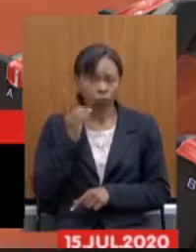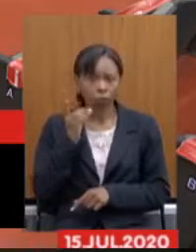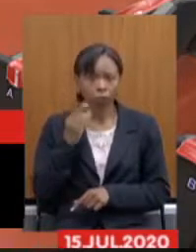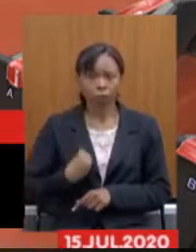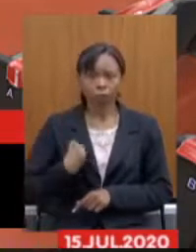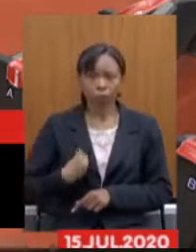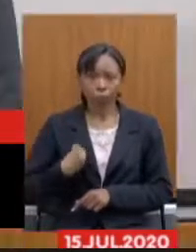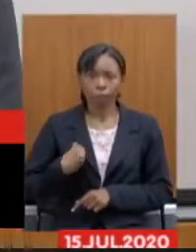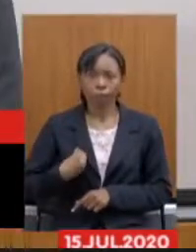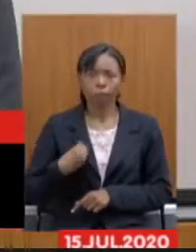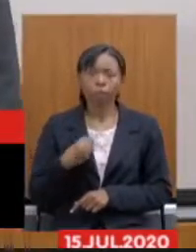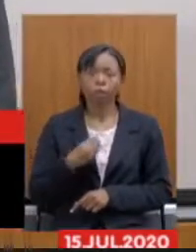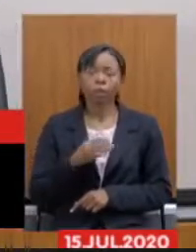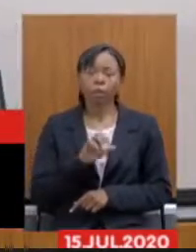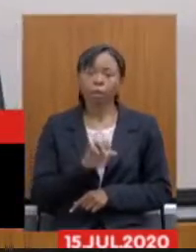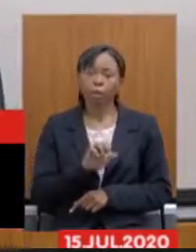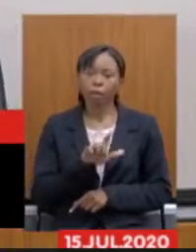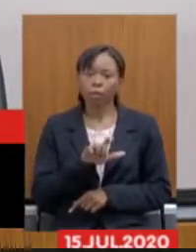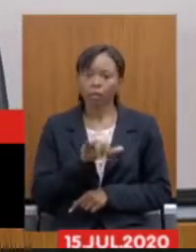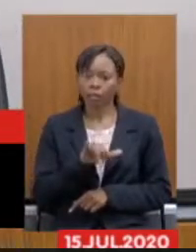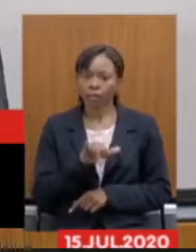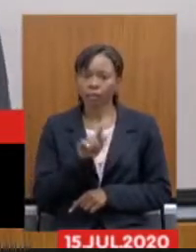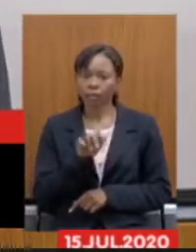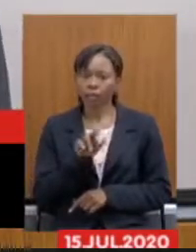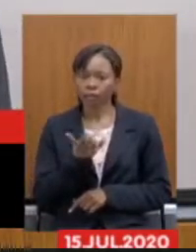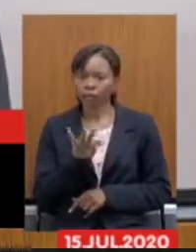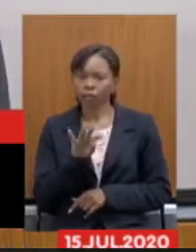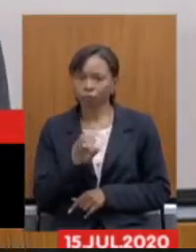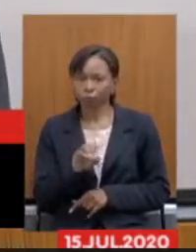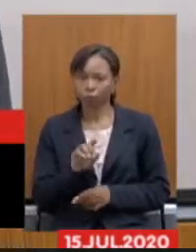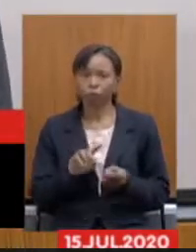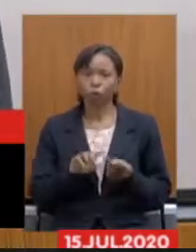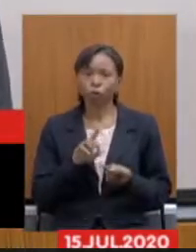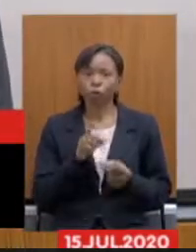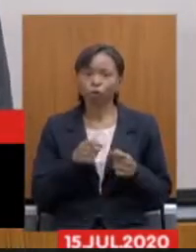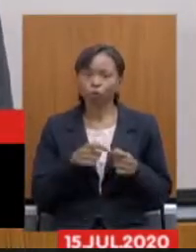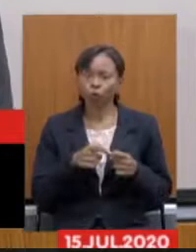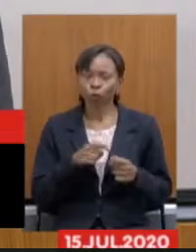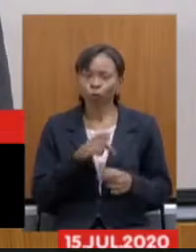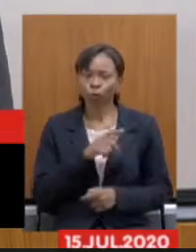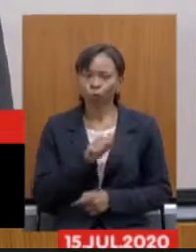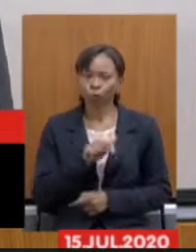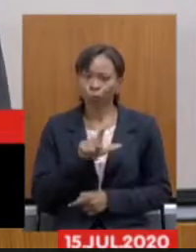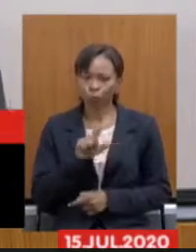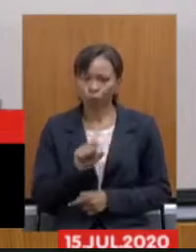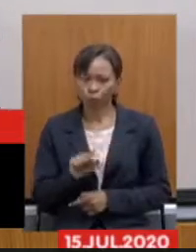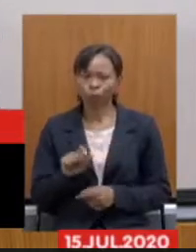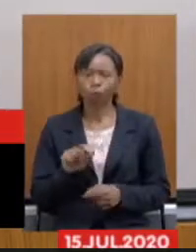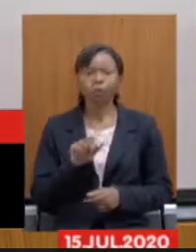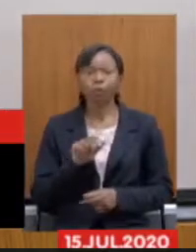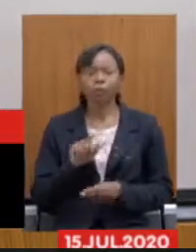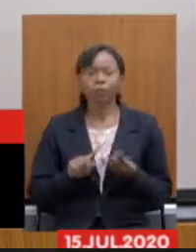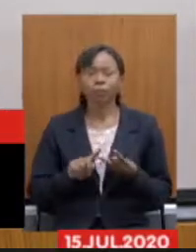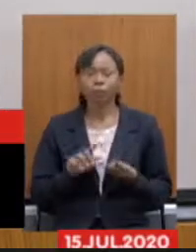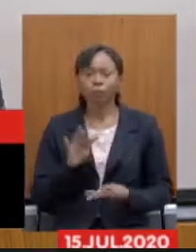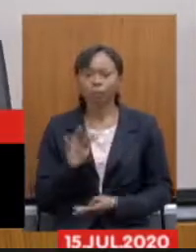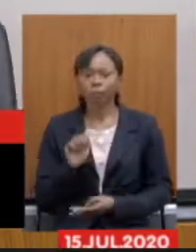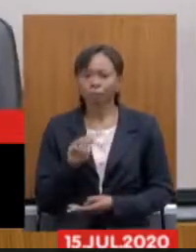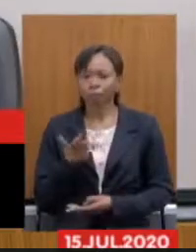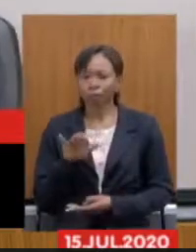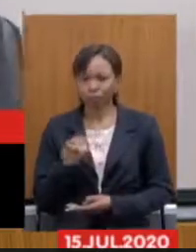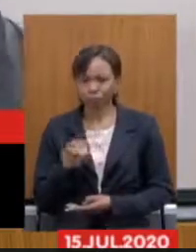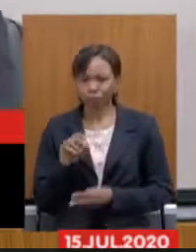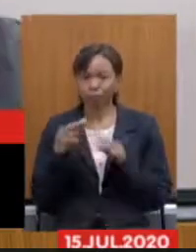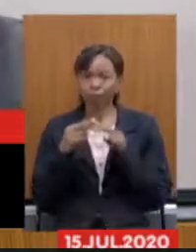deputado delegado Eli Grilo, deputado doutor Paulo e deputado Fábio Avelar, todos estes